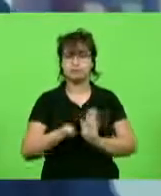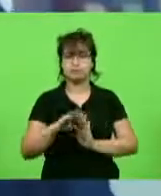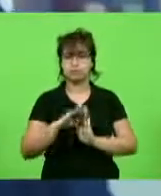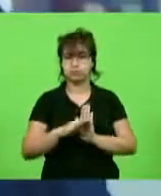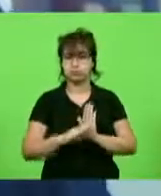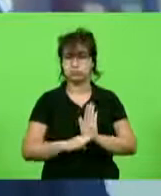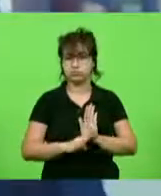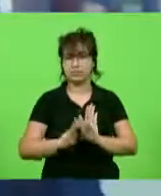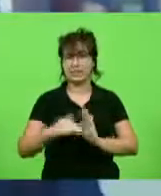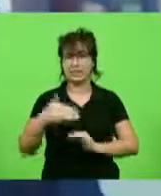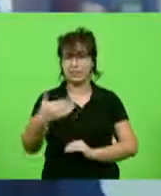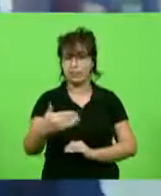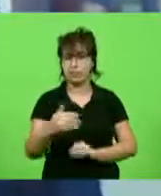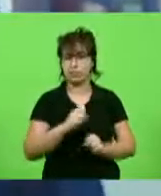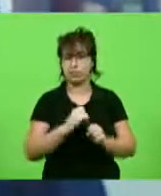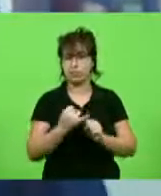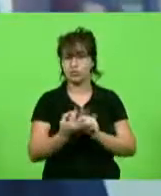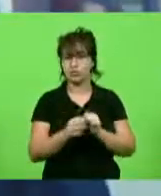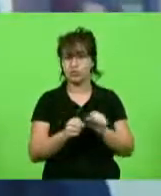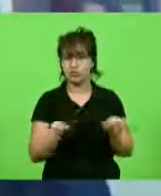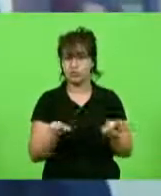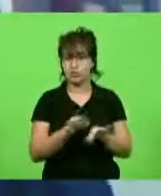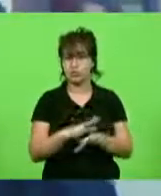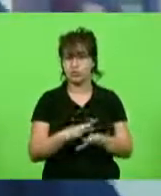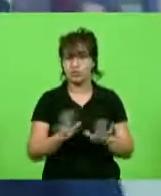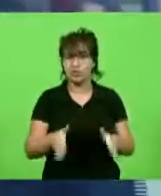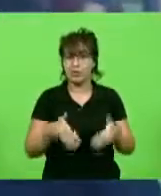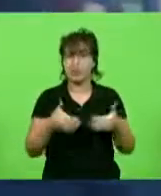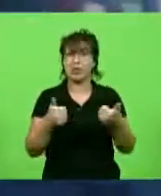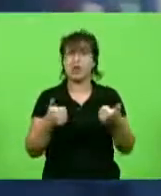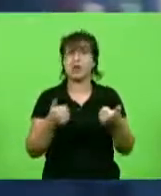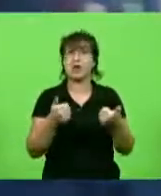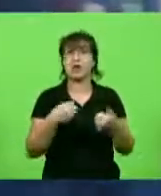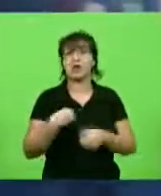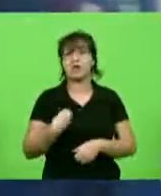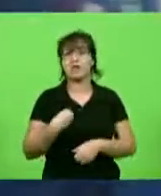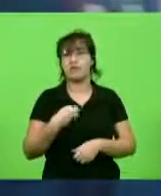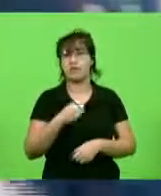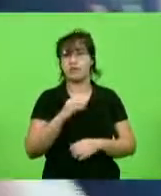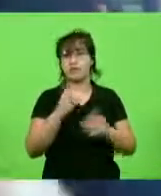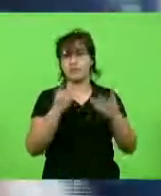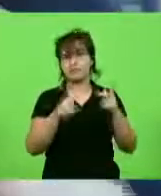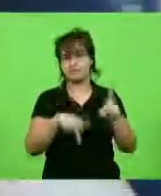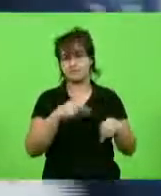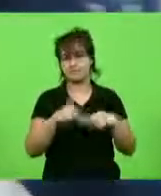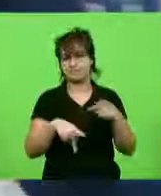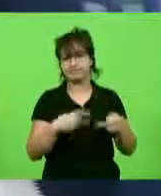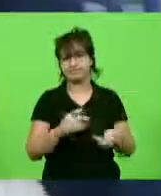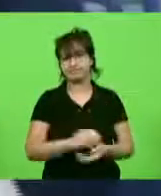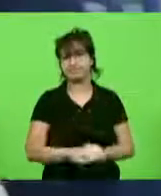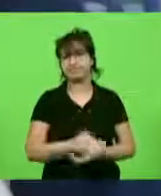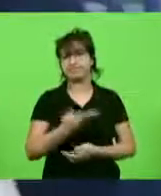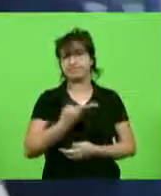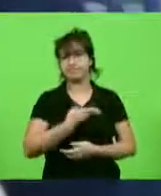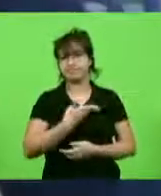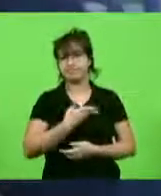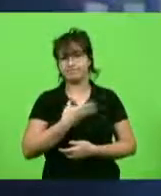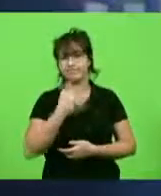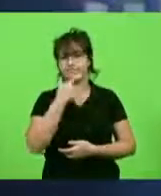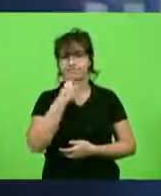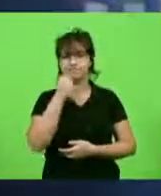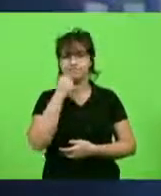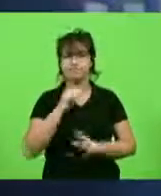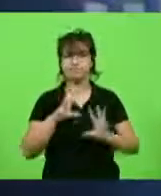Esse trabalho vai melhorar muito a vida do nosso povo, da nossa gente. Companheiros e companheiras, amigos e amigas, meus colegas